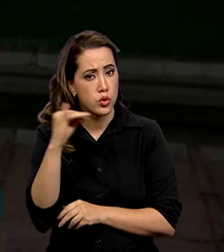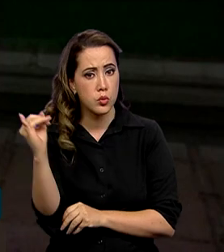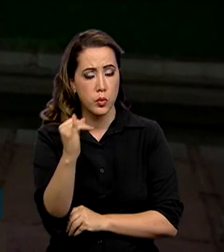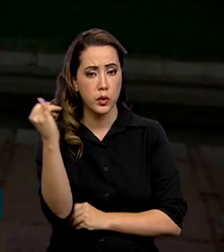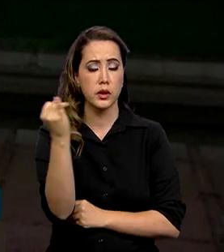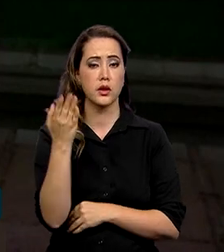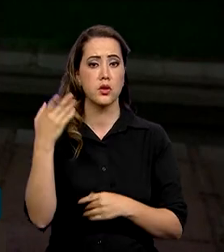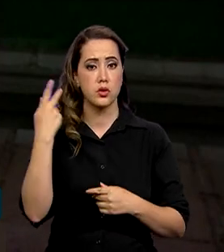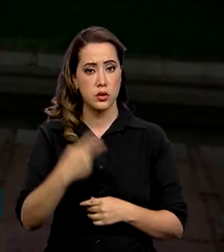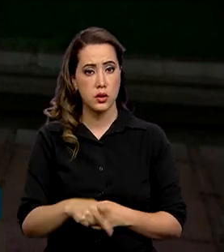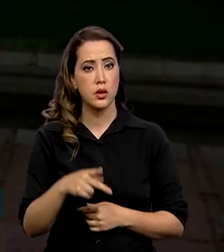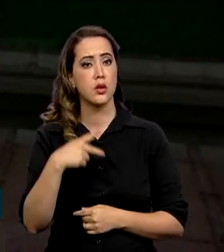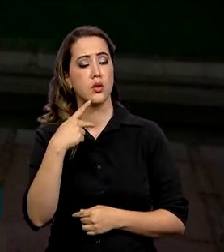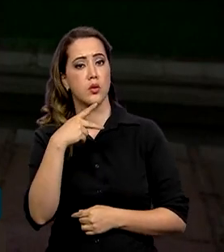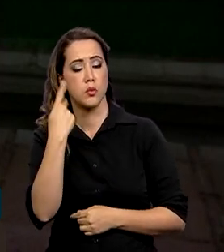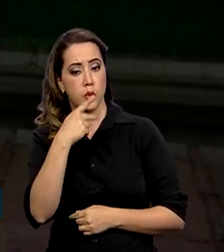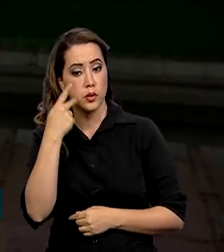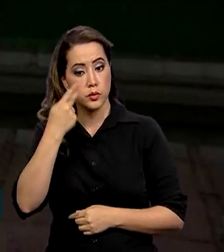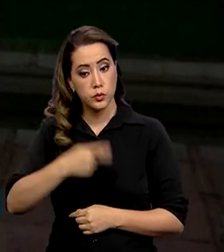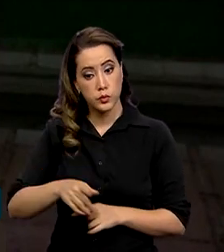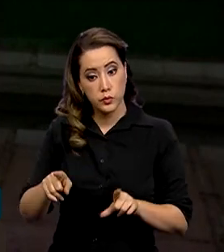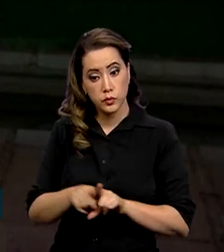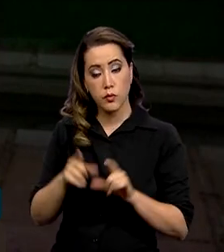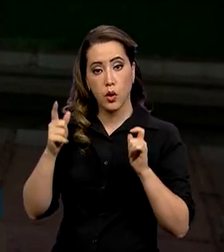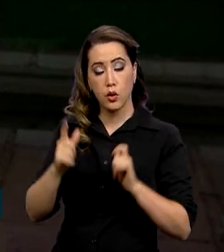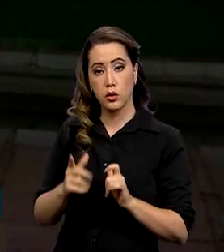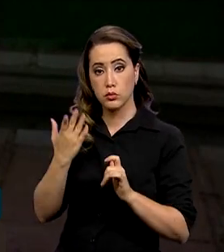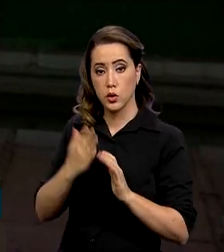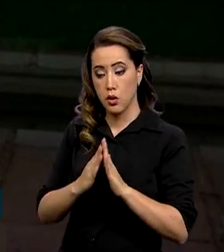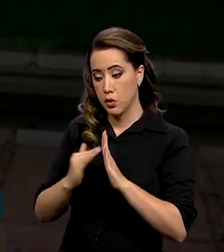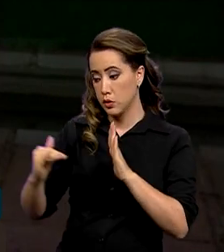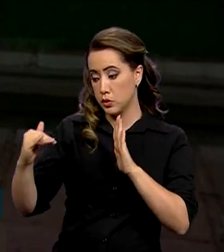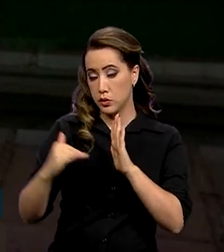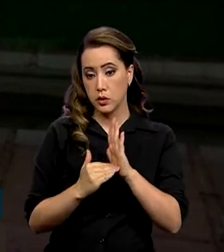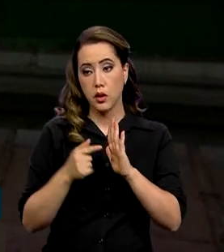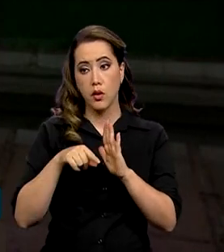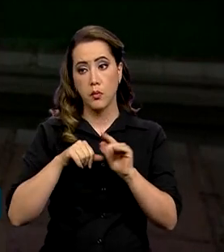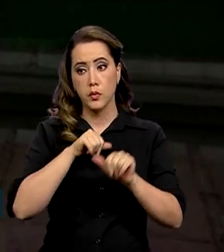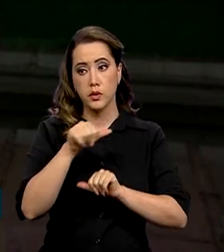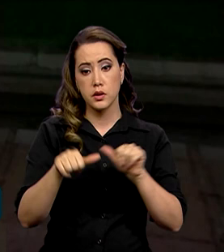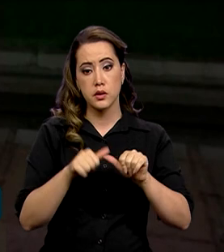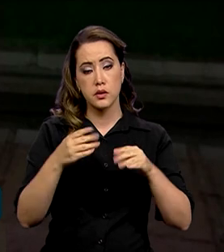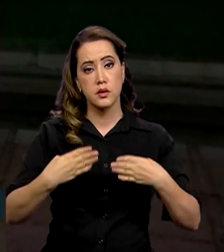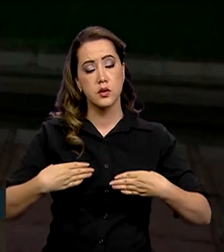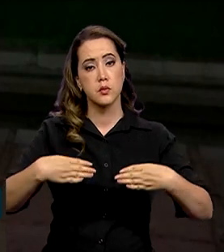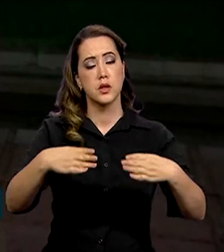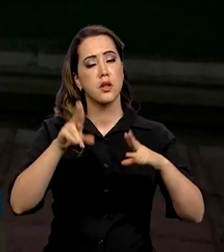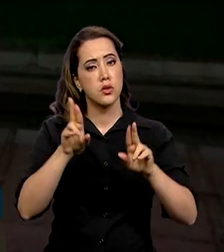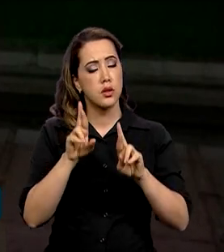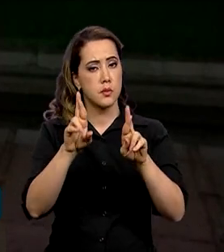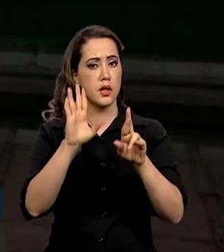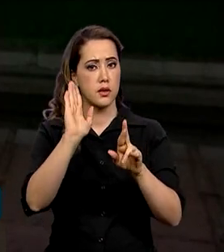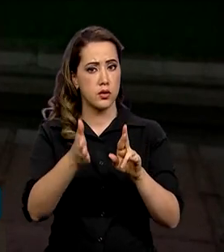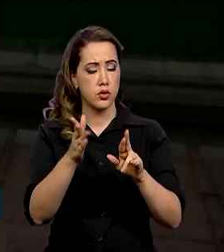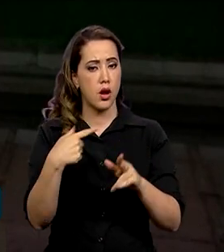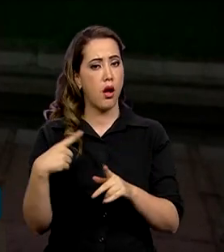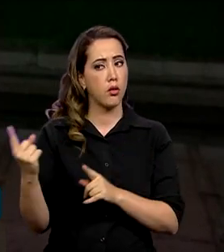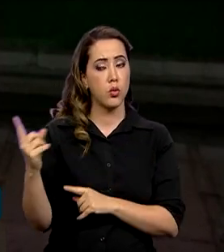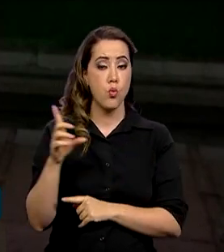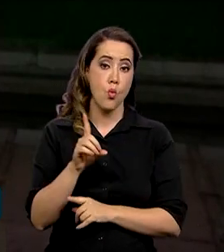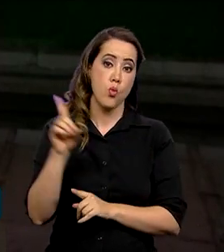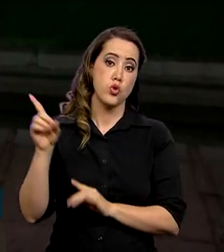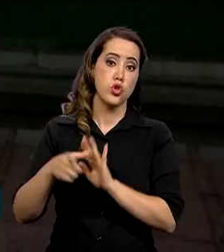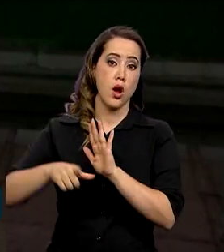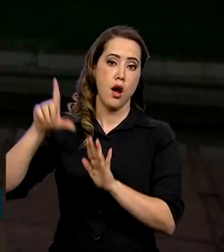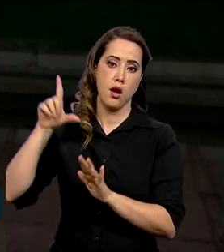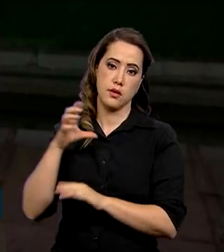políticos aqui no Palácio da Alvorada, a residência oficial do presidente. A reforma ministerial já era esperada e veio um dia